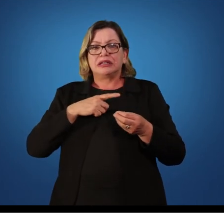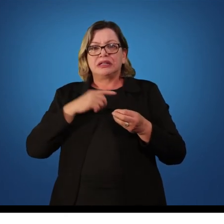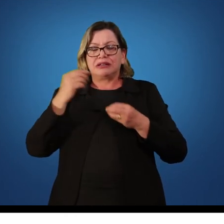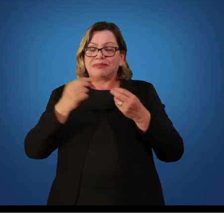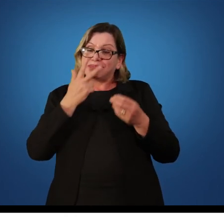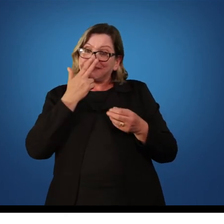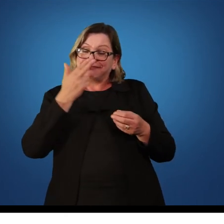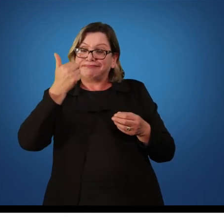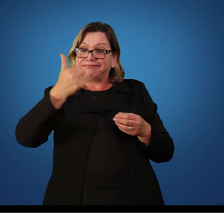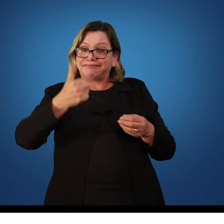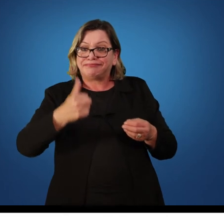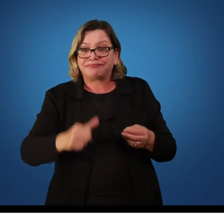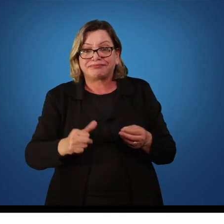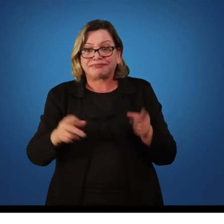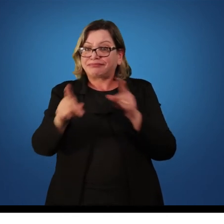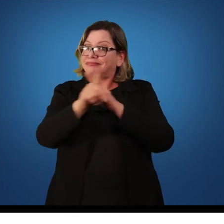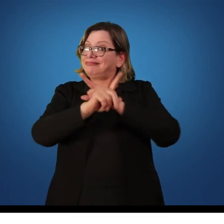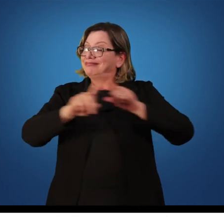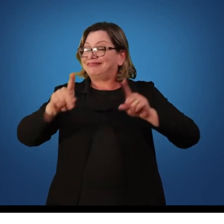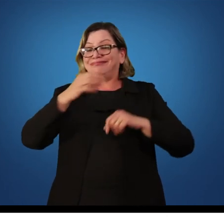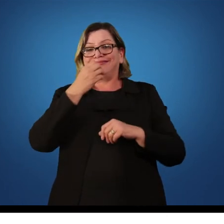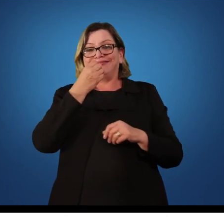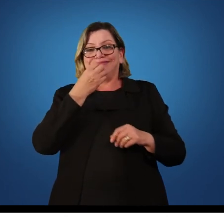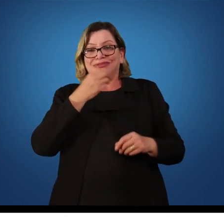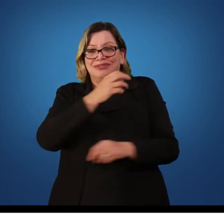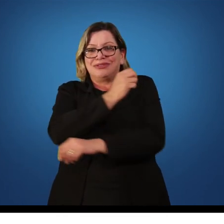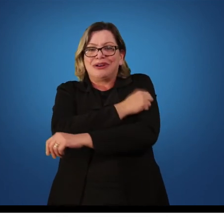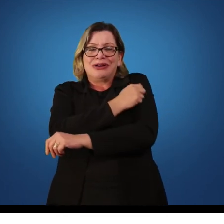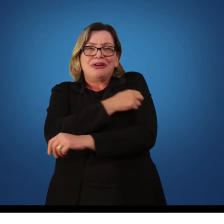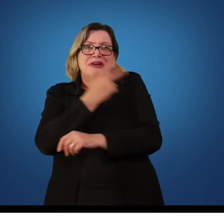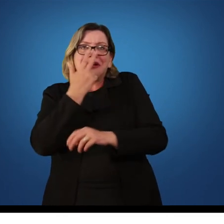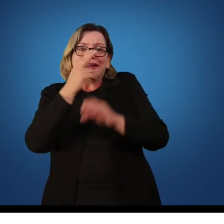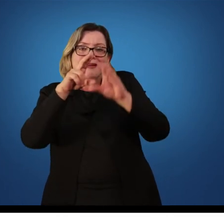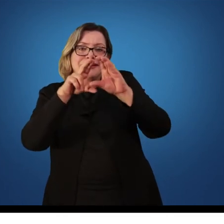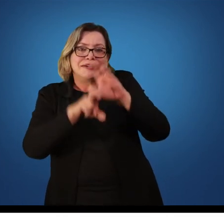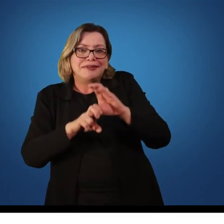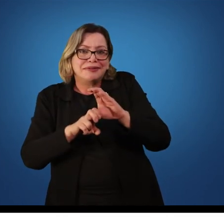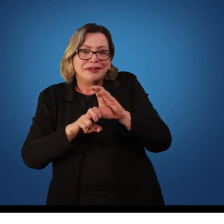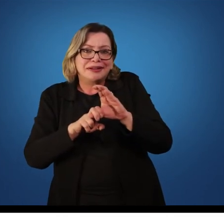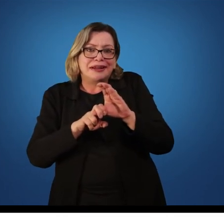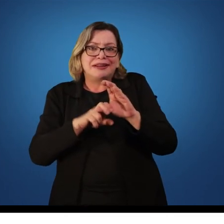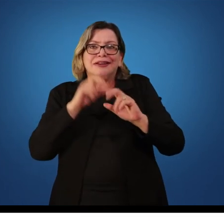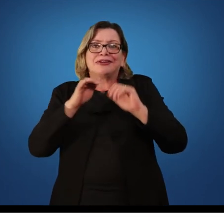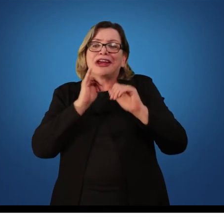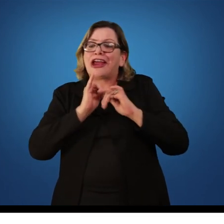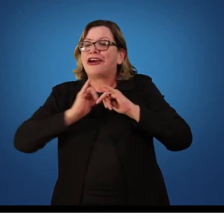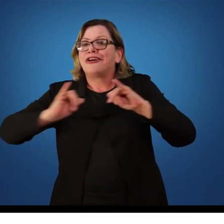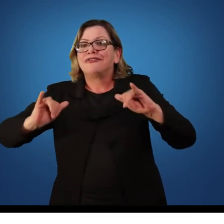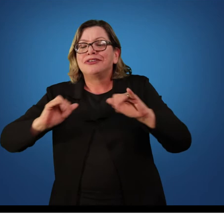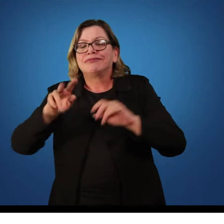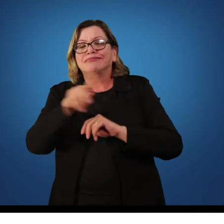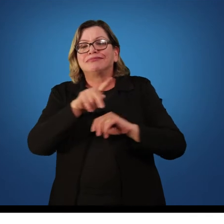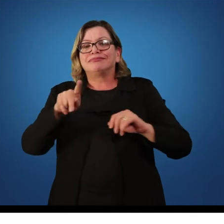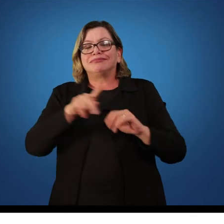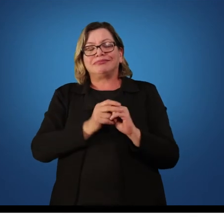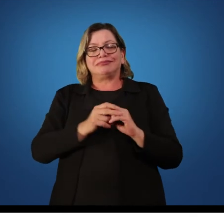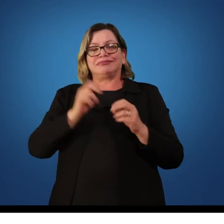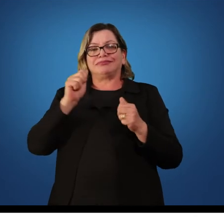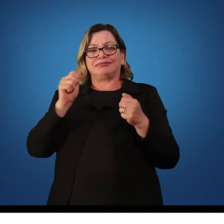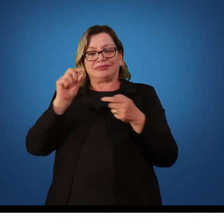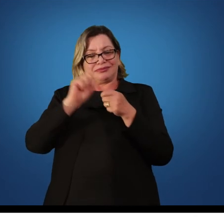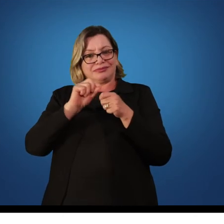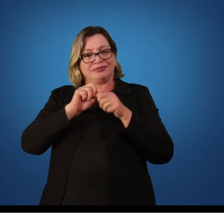negativa. Não é bom que o aluno gere dependência do feedback do professor para que